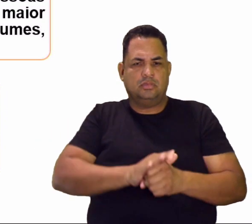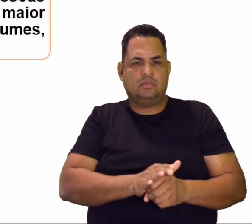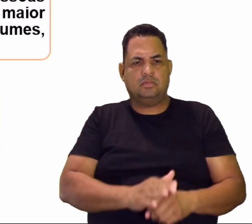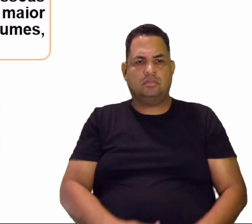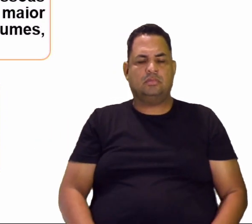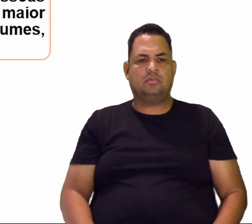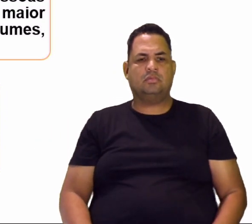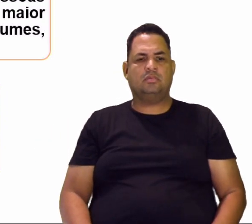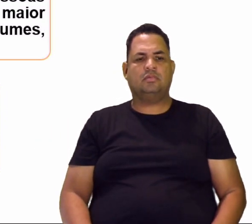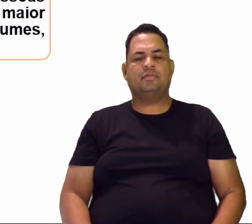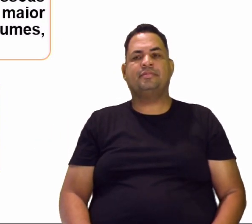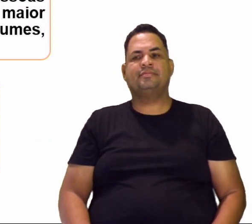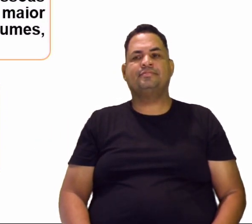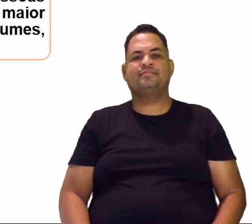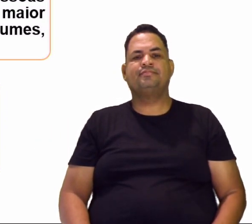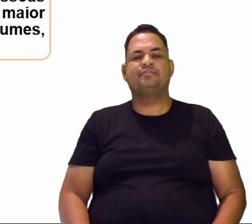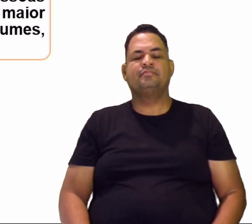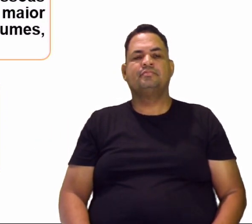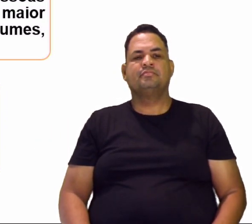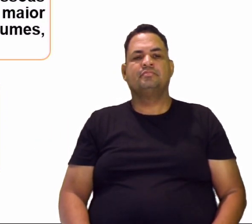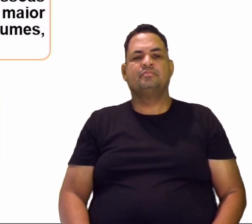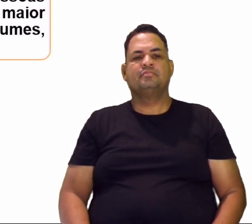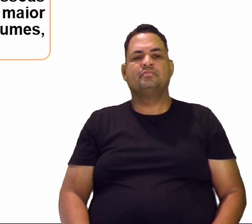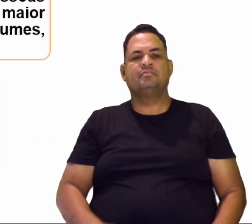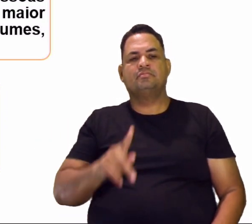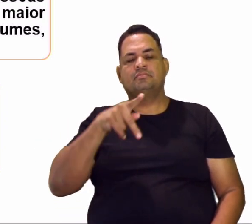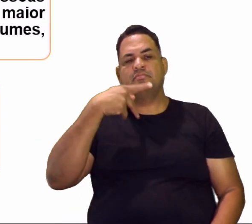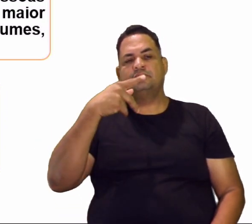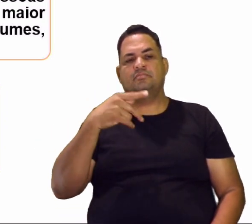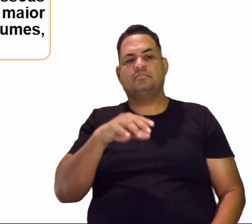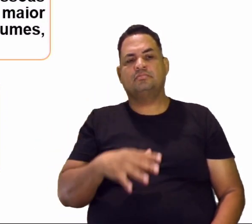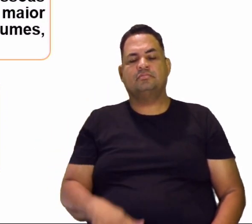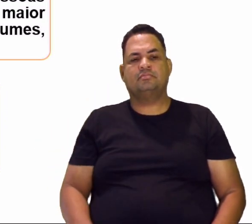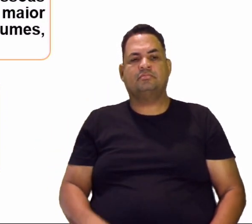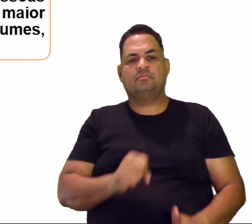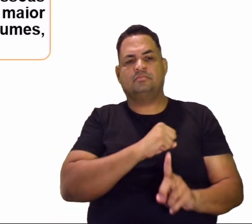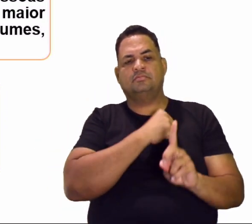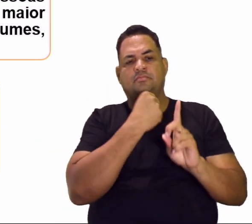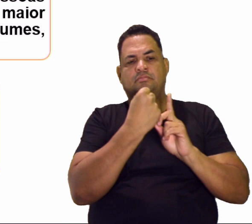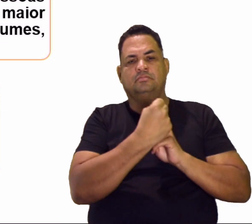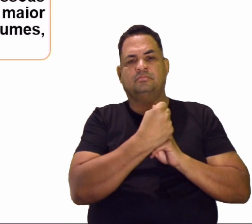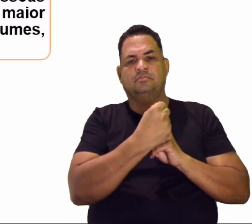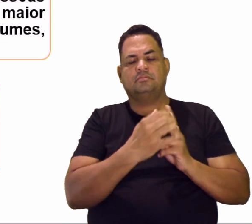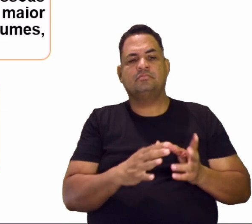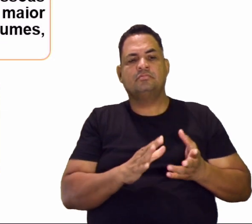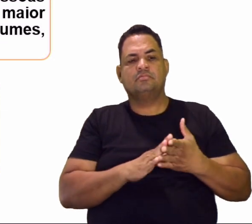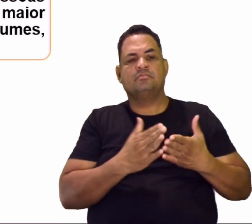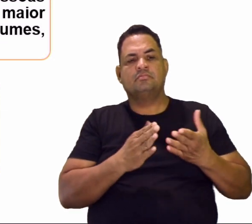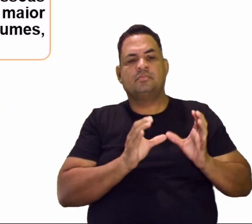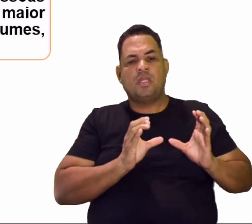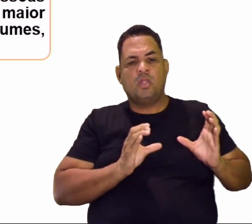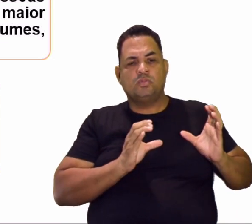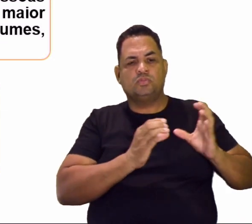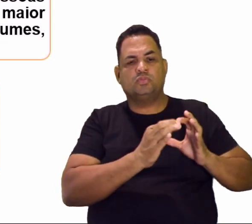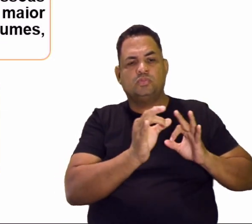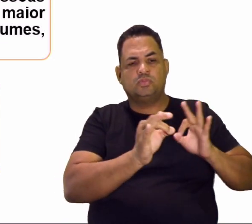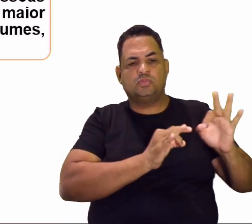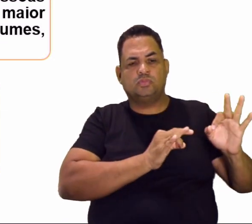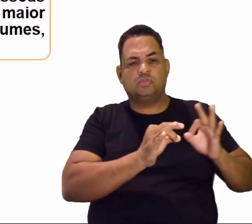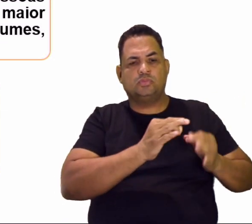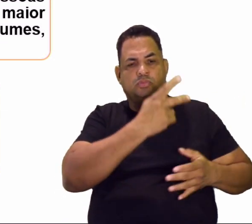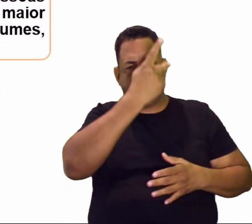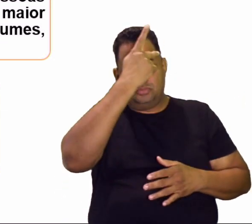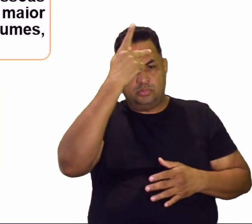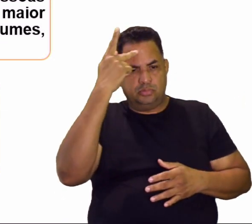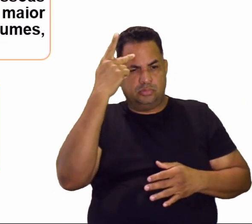discriminações. Bom, aqui a gente falou que a sociedade é essa coletividade ou